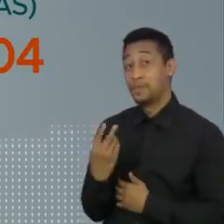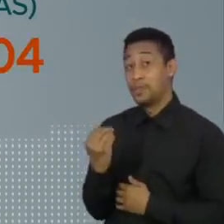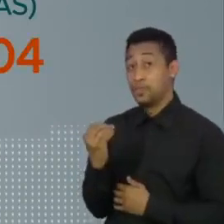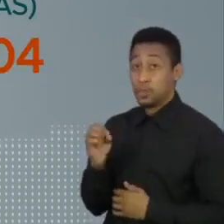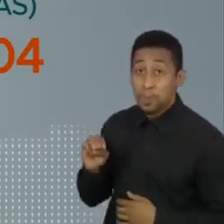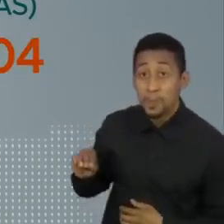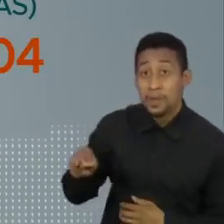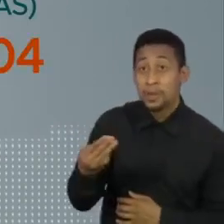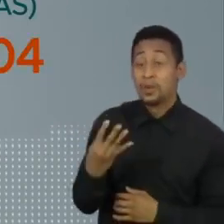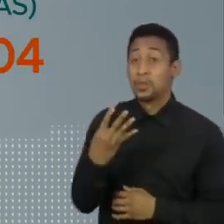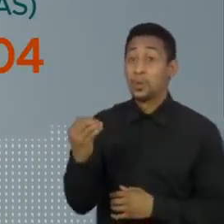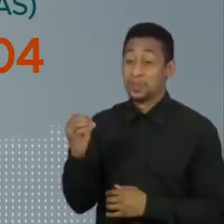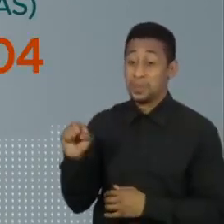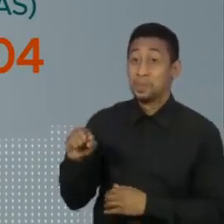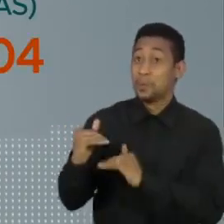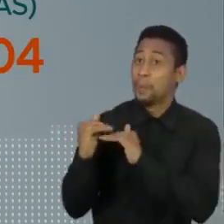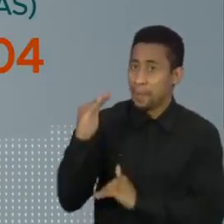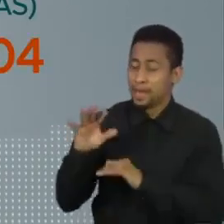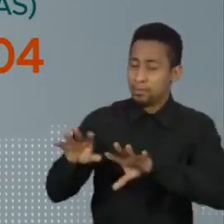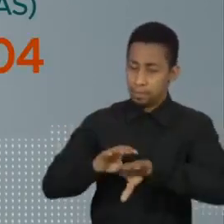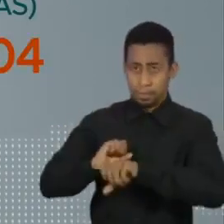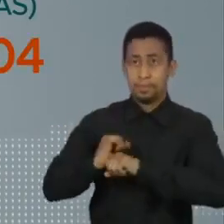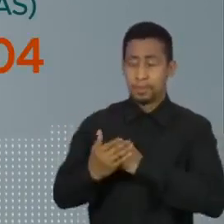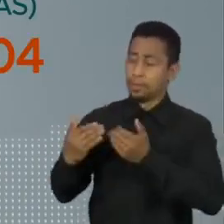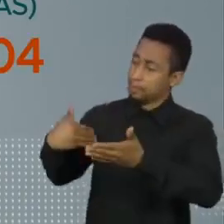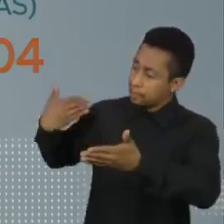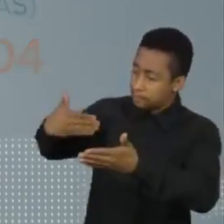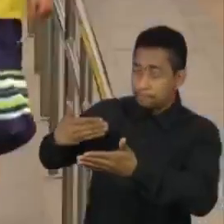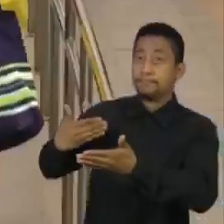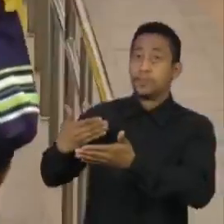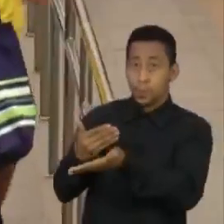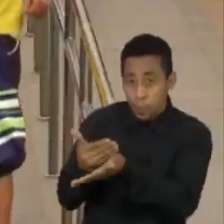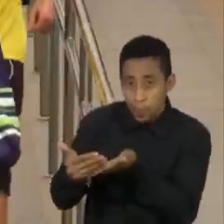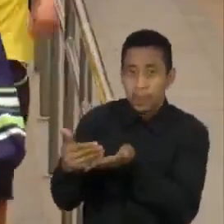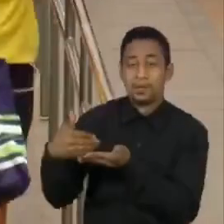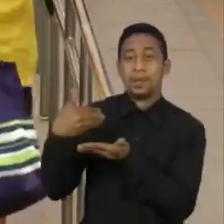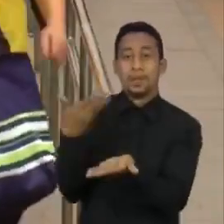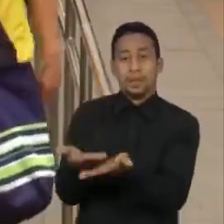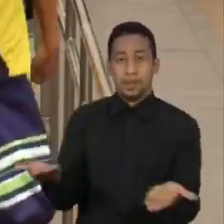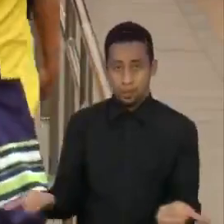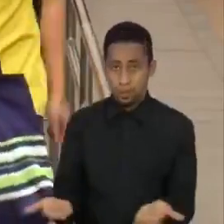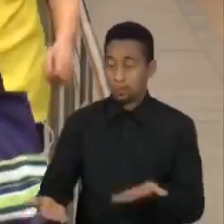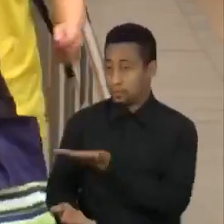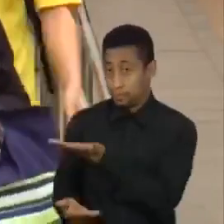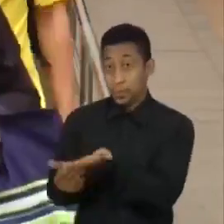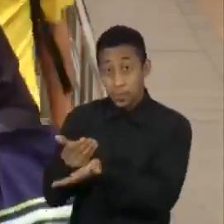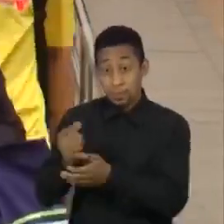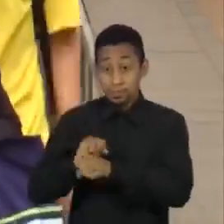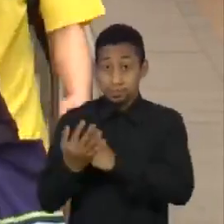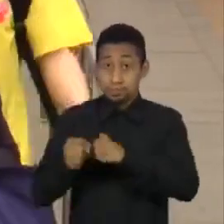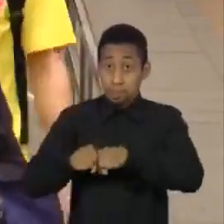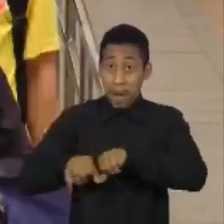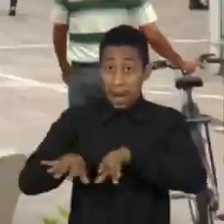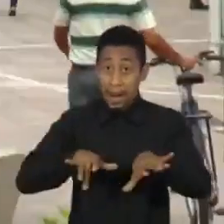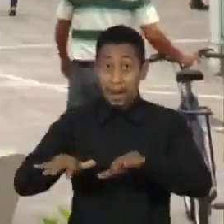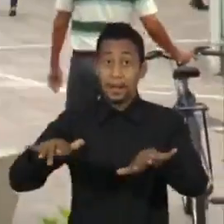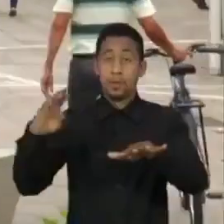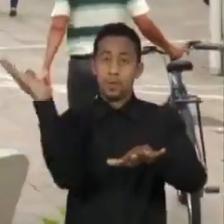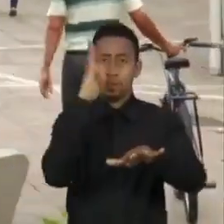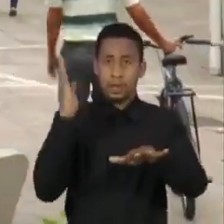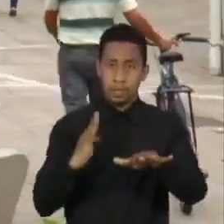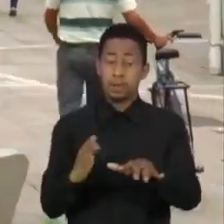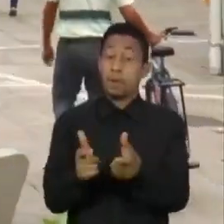400 mil brasileiros contraíram a doença desde o início da pandemia. A taxa de transmissão do novo coronavírus aqui no país